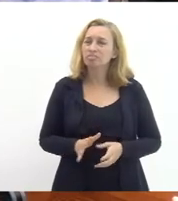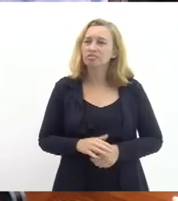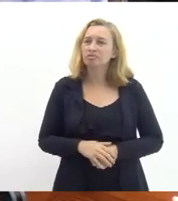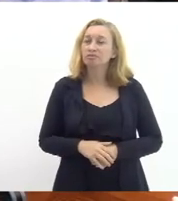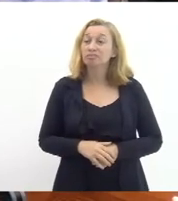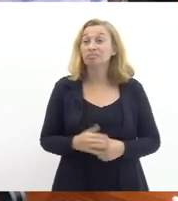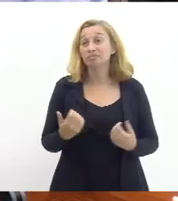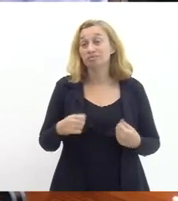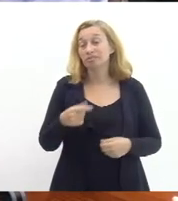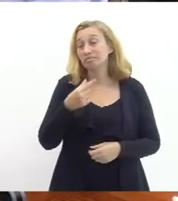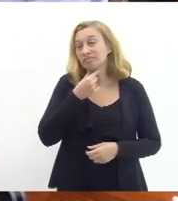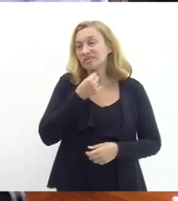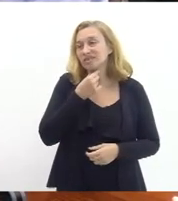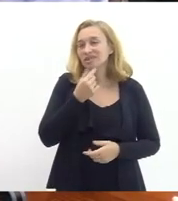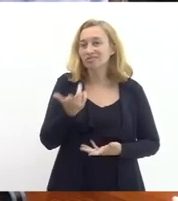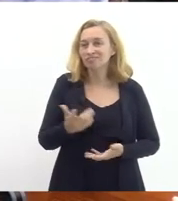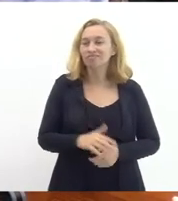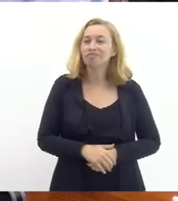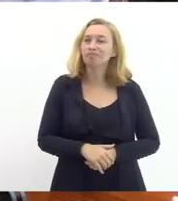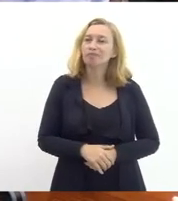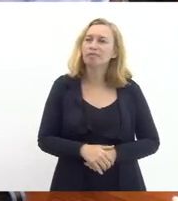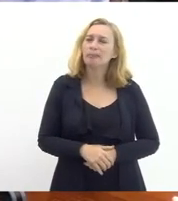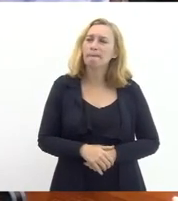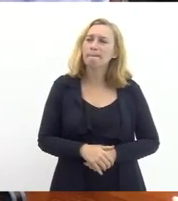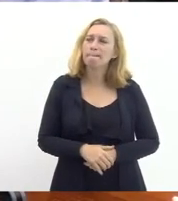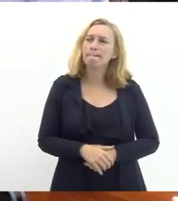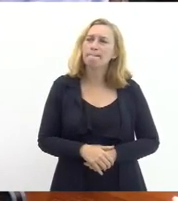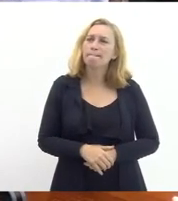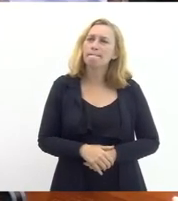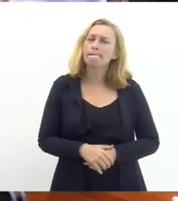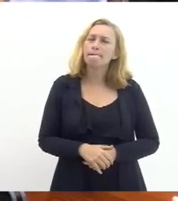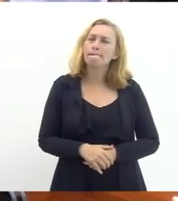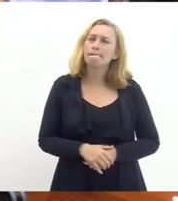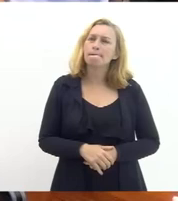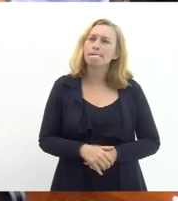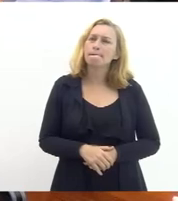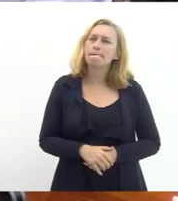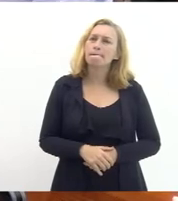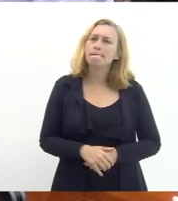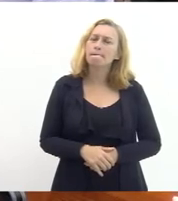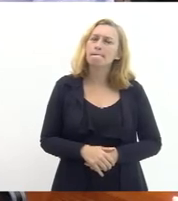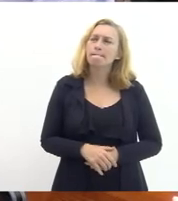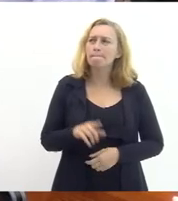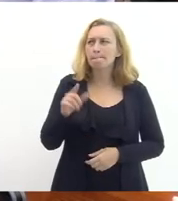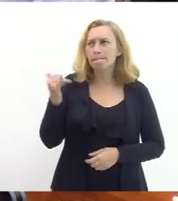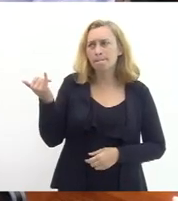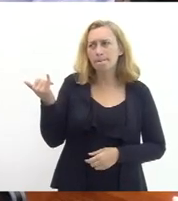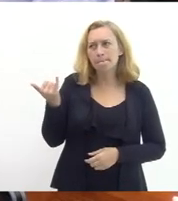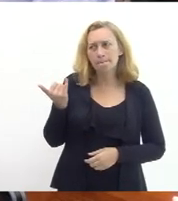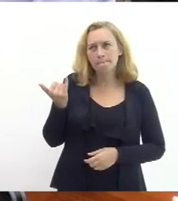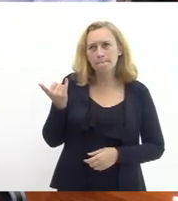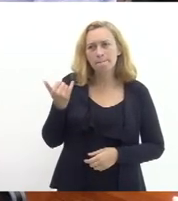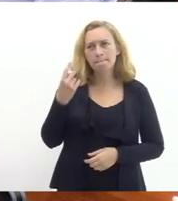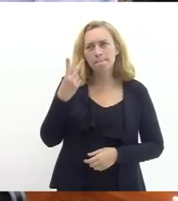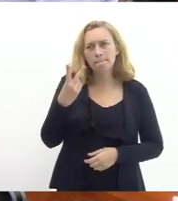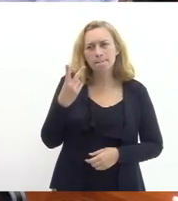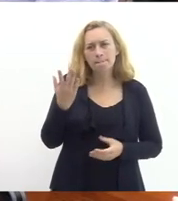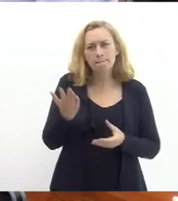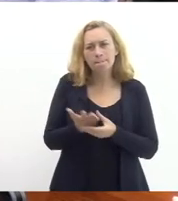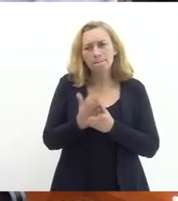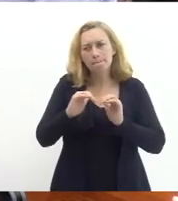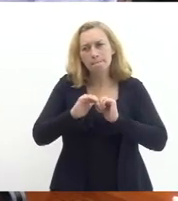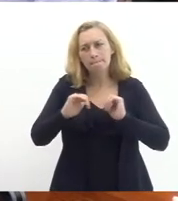preciso é preciso pois é mas eu eu fiquei com uma dúvida só para entender você me disse que são dois processos